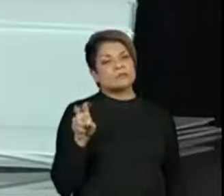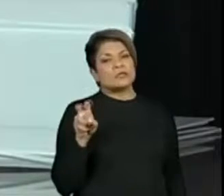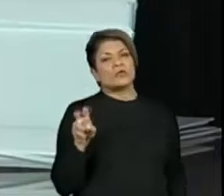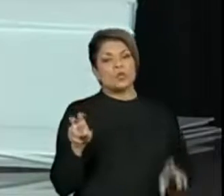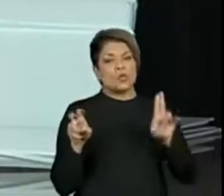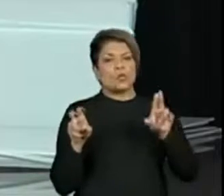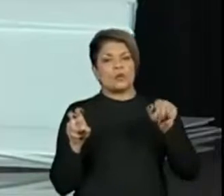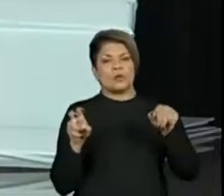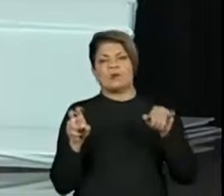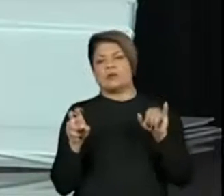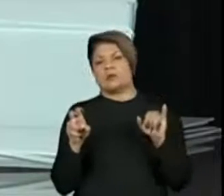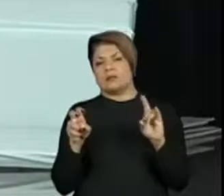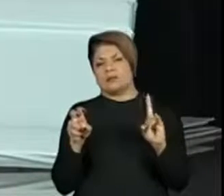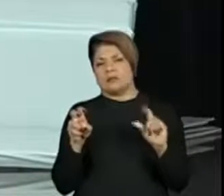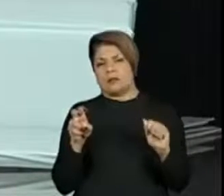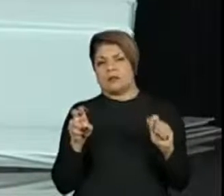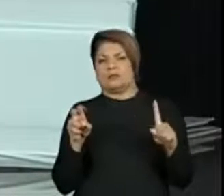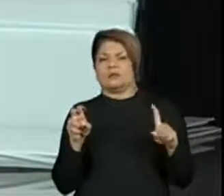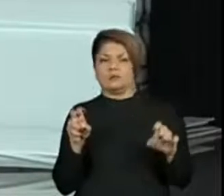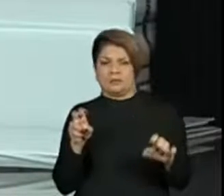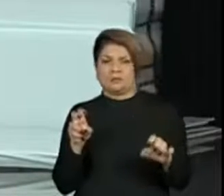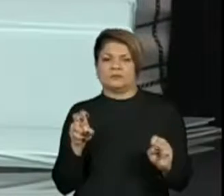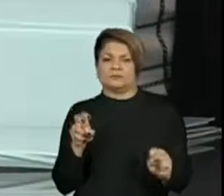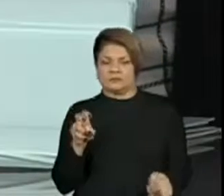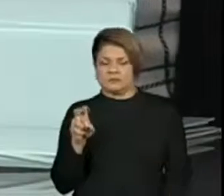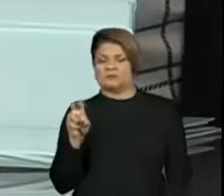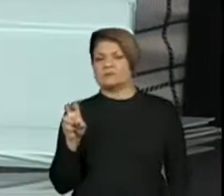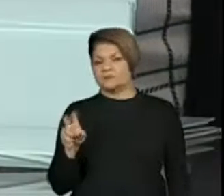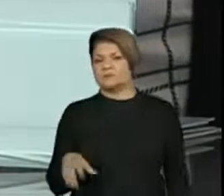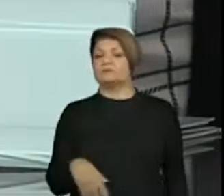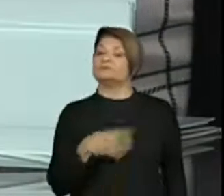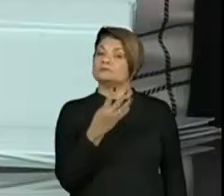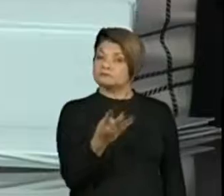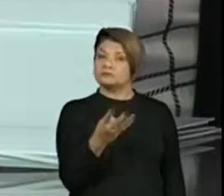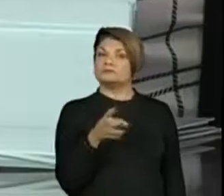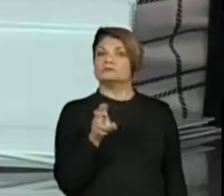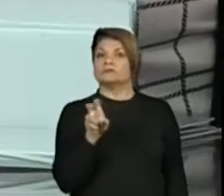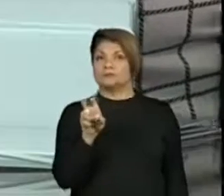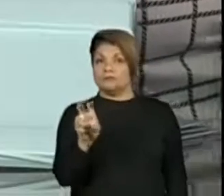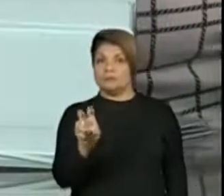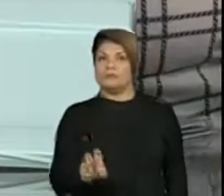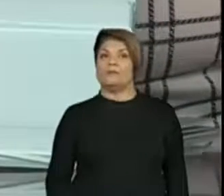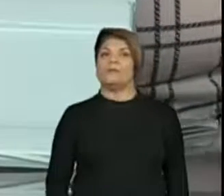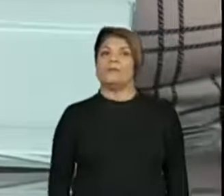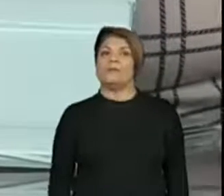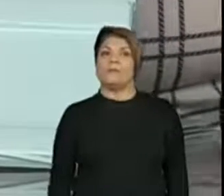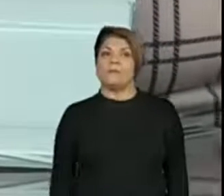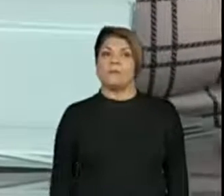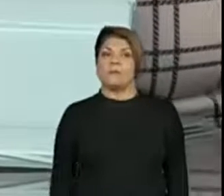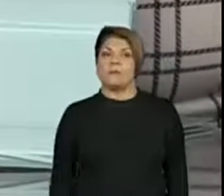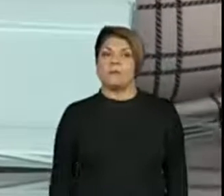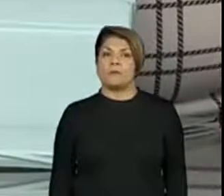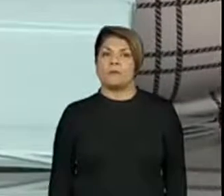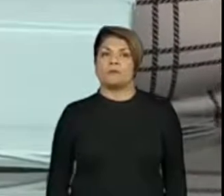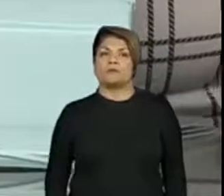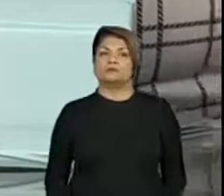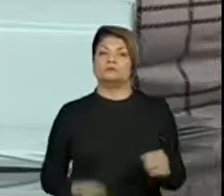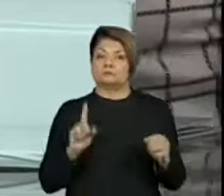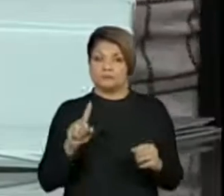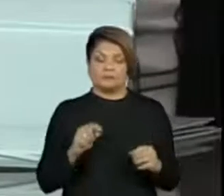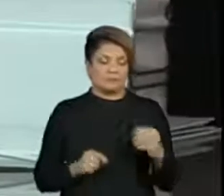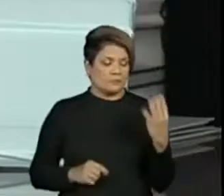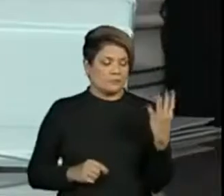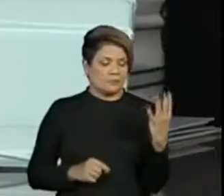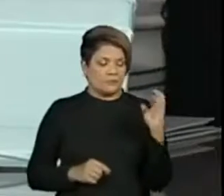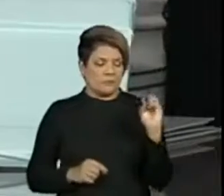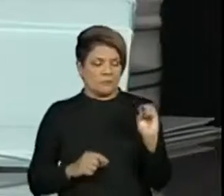unidades. Olha só. 40 e cinco. Muito bem. Então, lembrando que